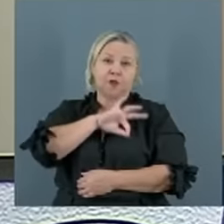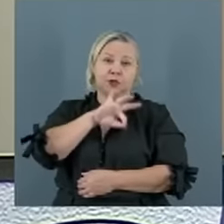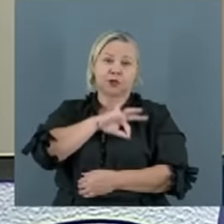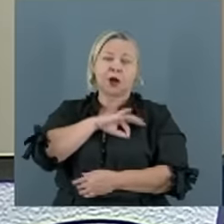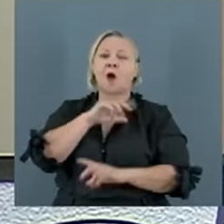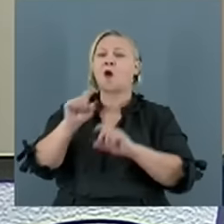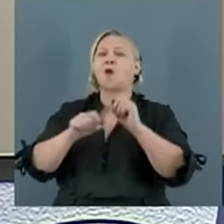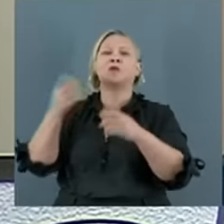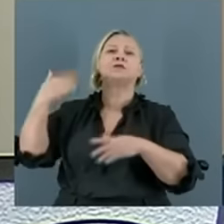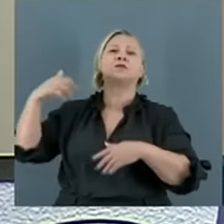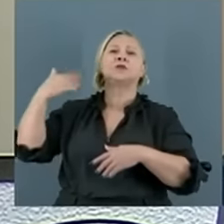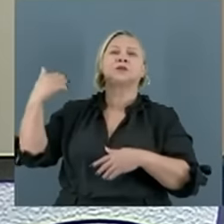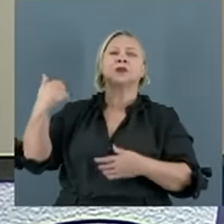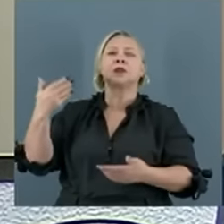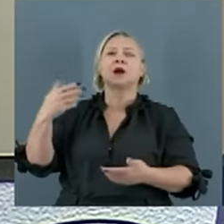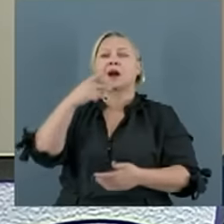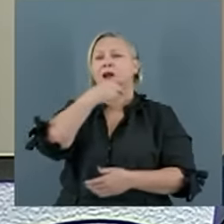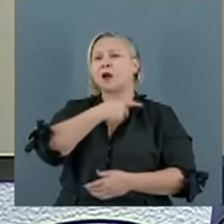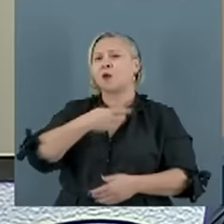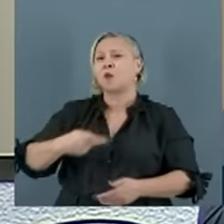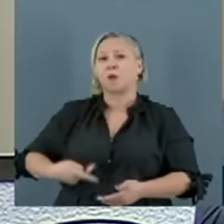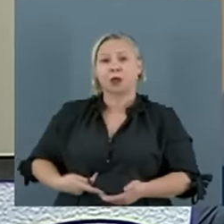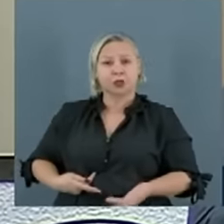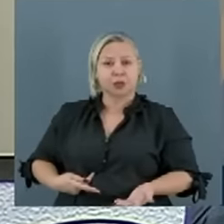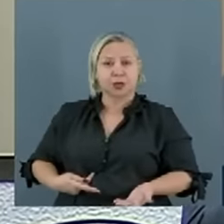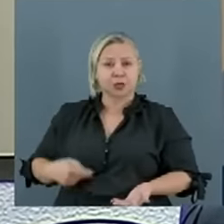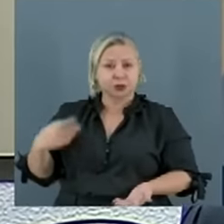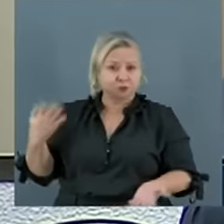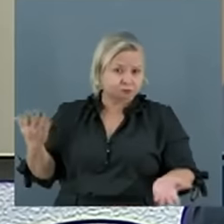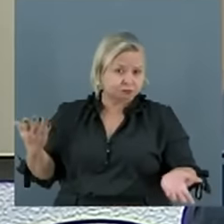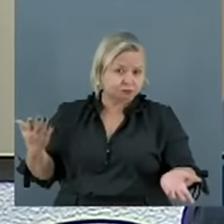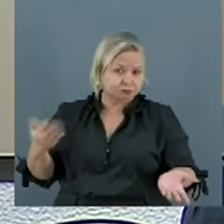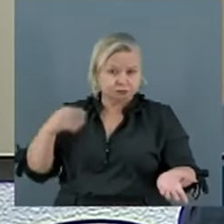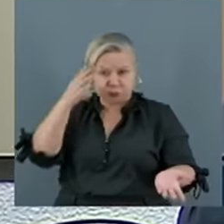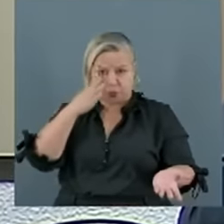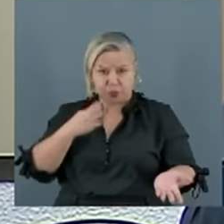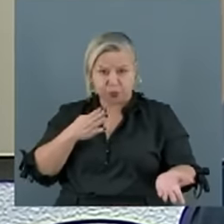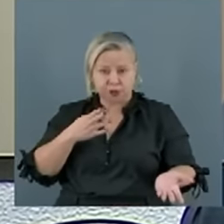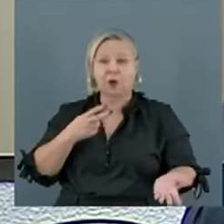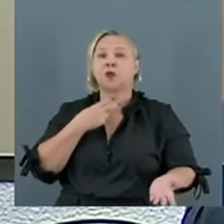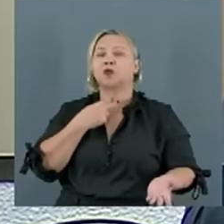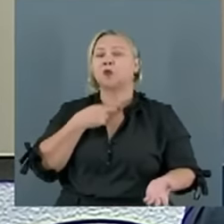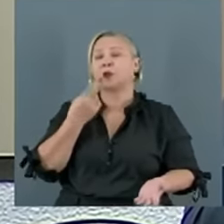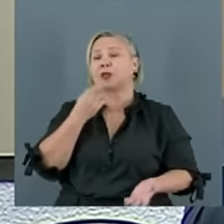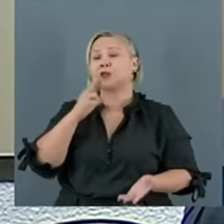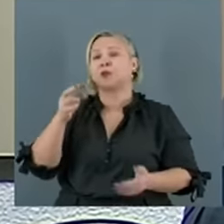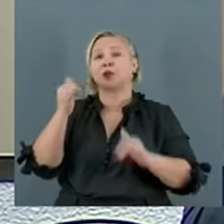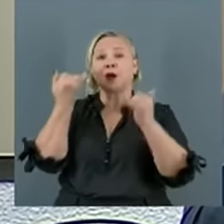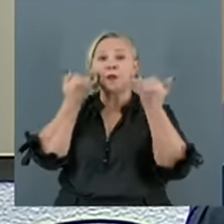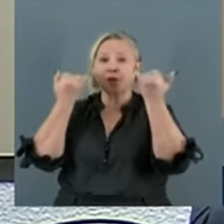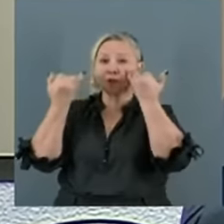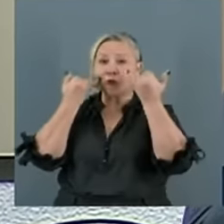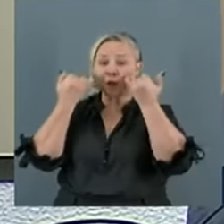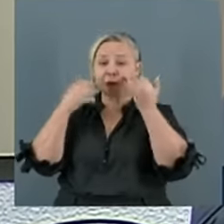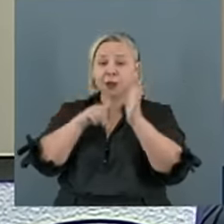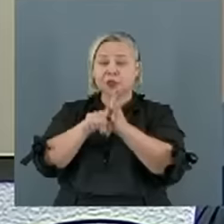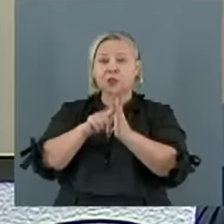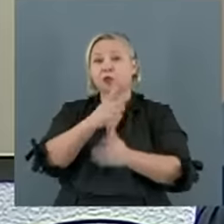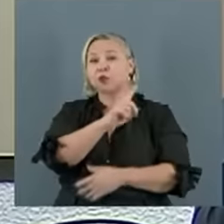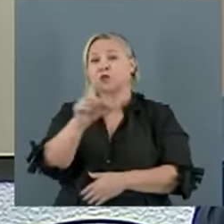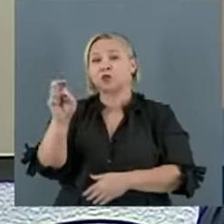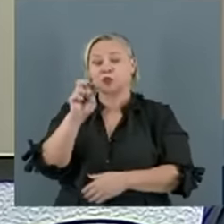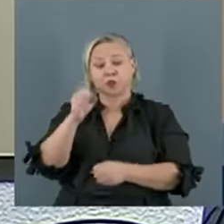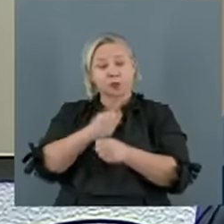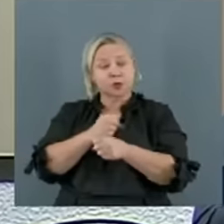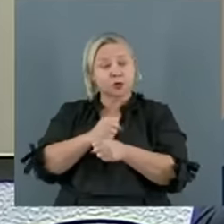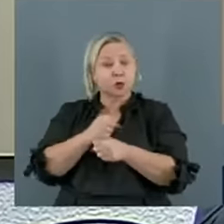República nos últimos cinco anos? Não, presidente. Então, nós não podemos responder pelos dados estatísticos dos últimos cinco anos.